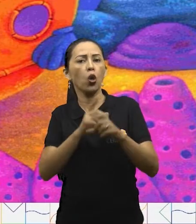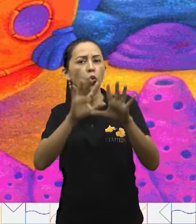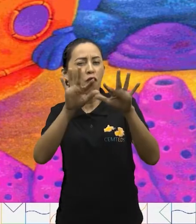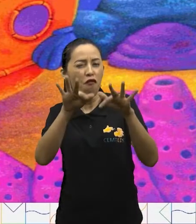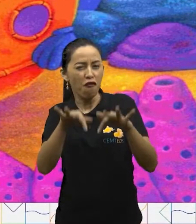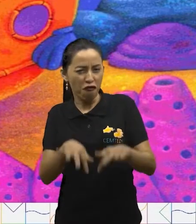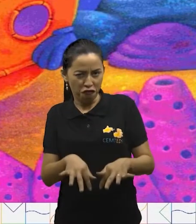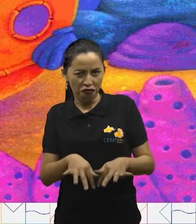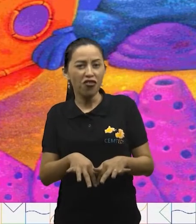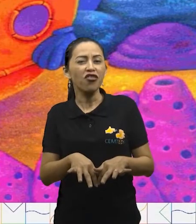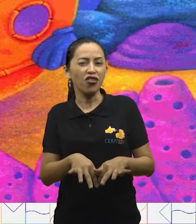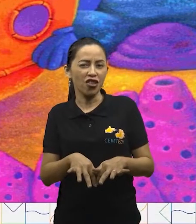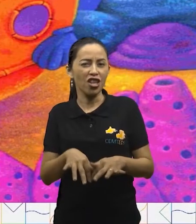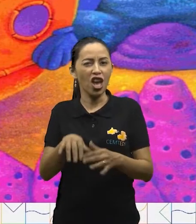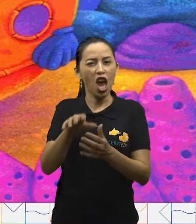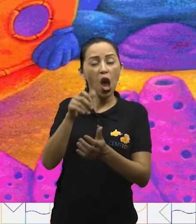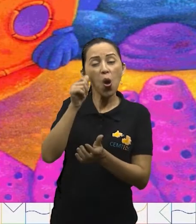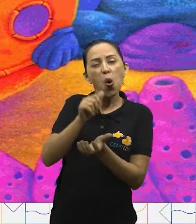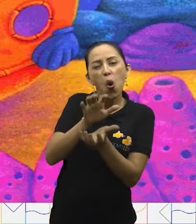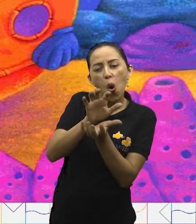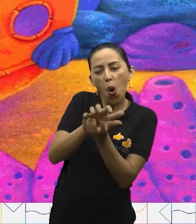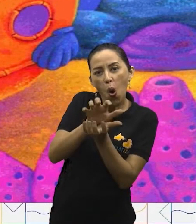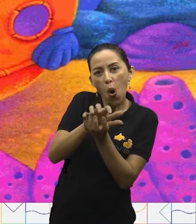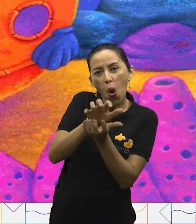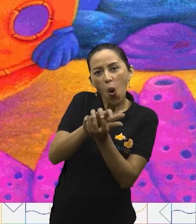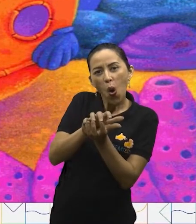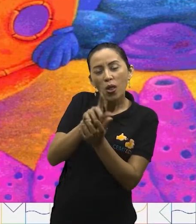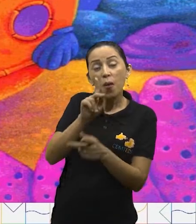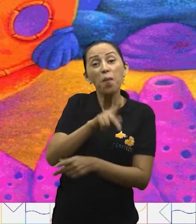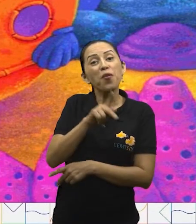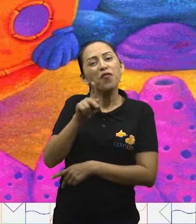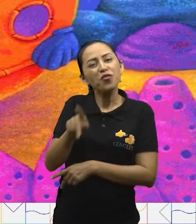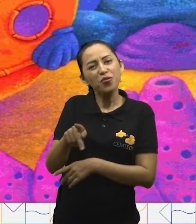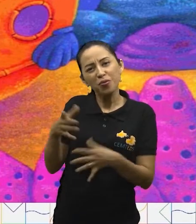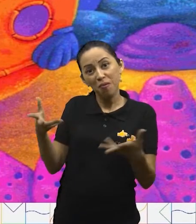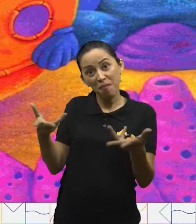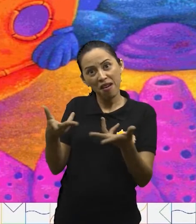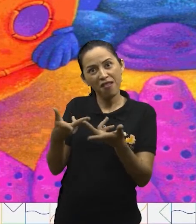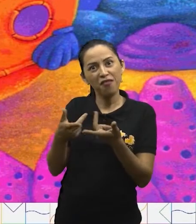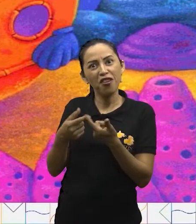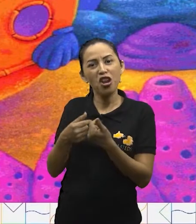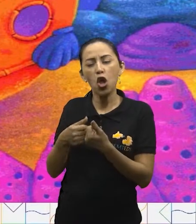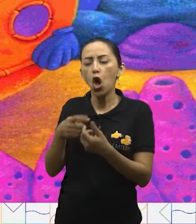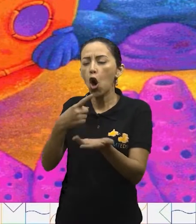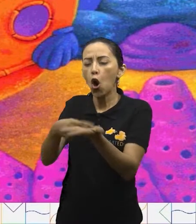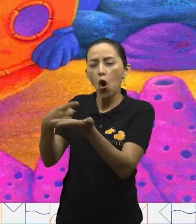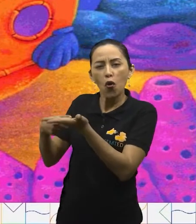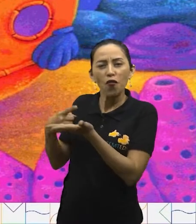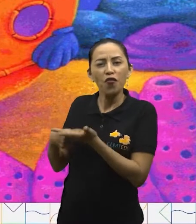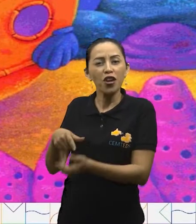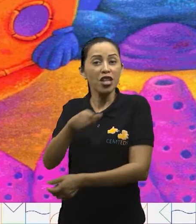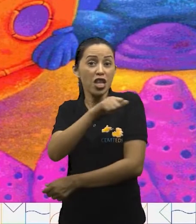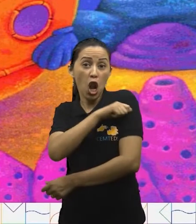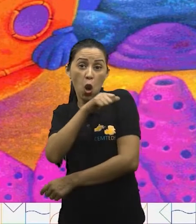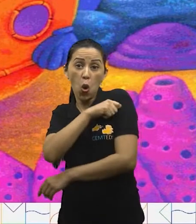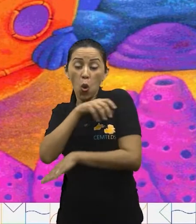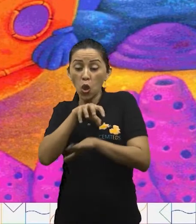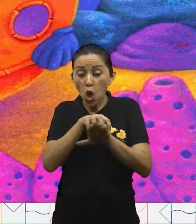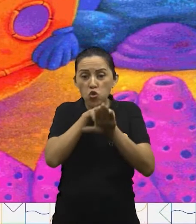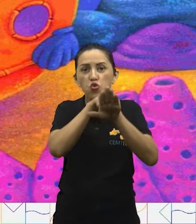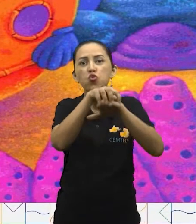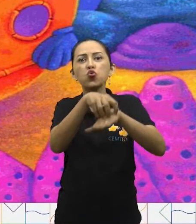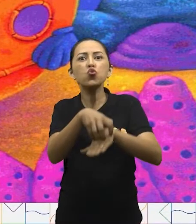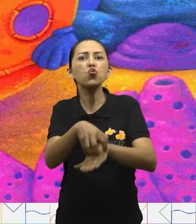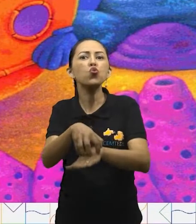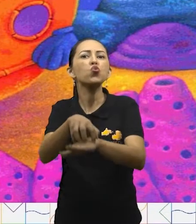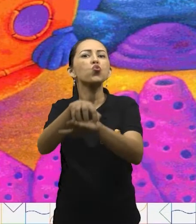professora muito moderna, leva seus alunos para uma excursão pelo fundo do mar.